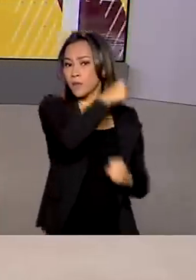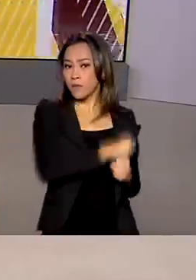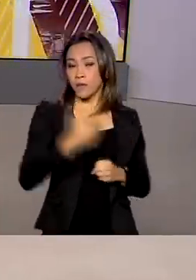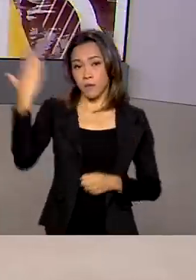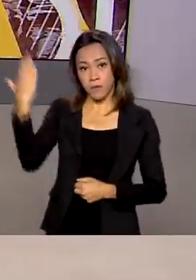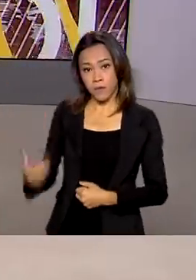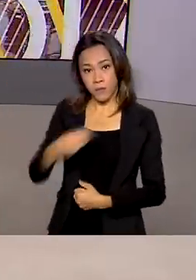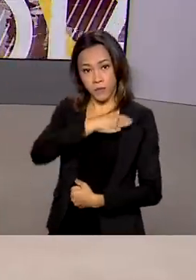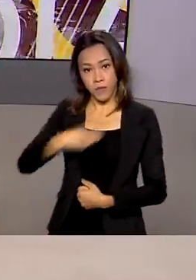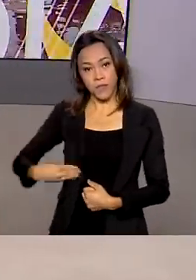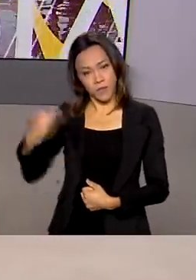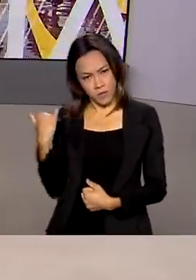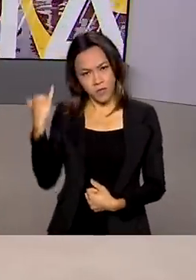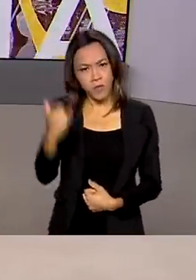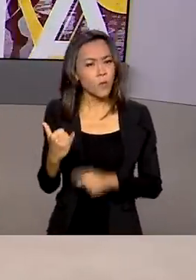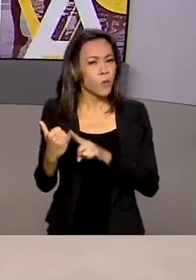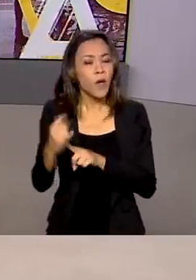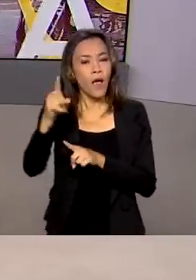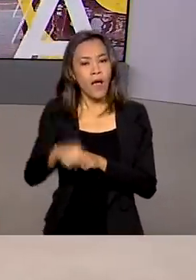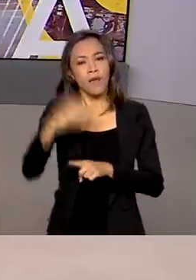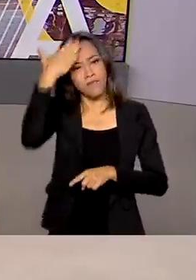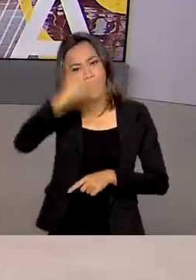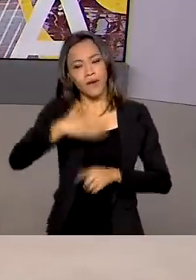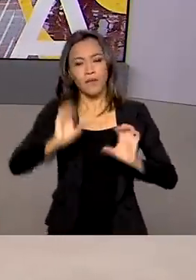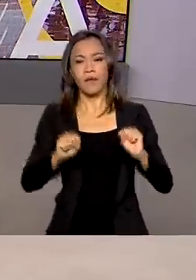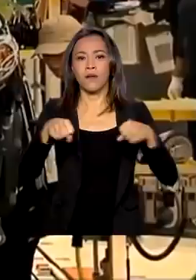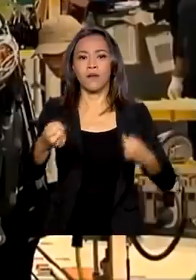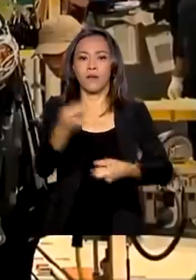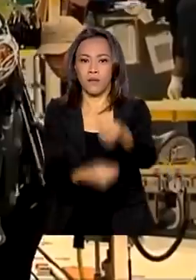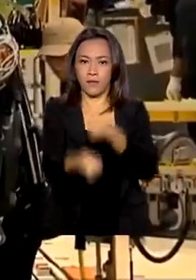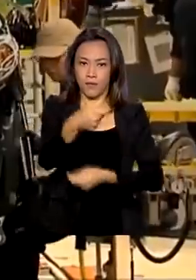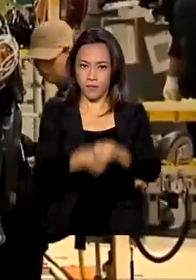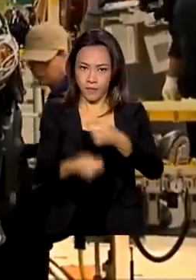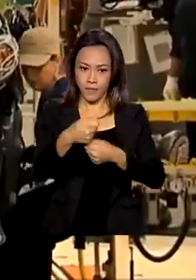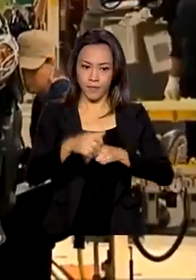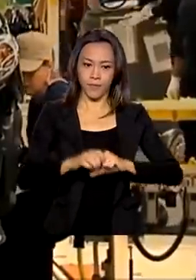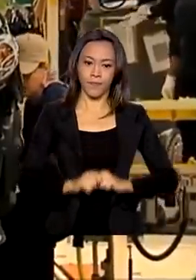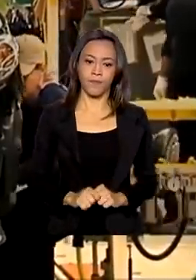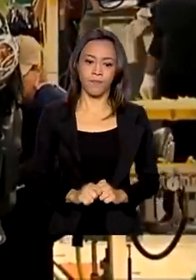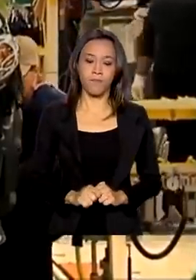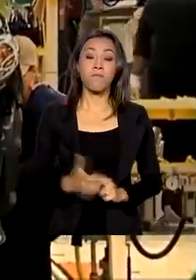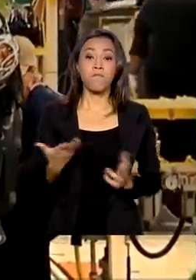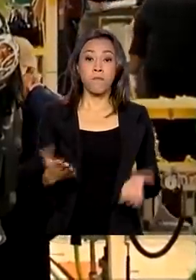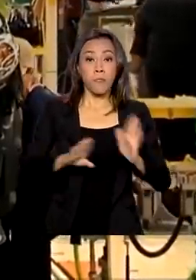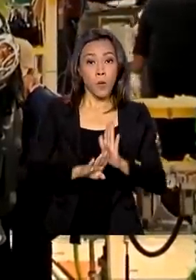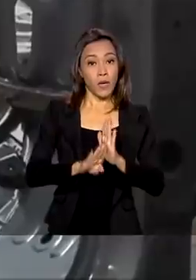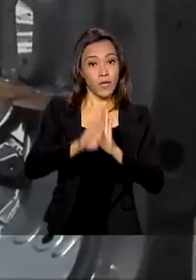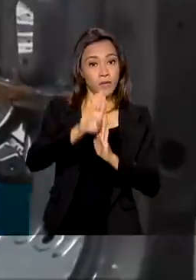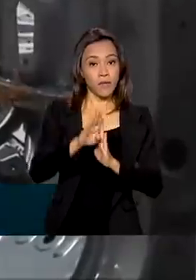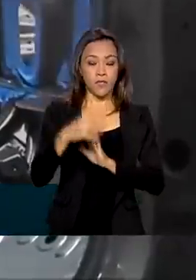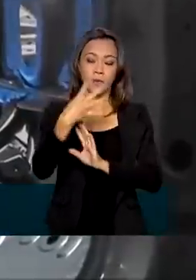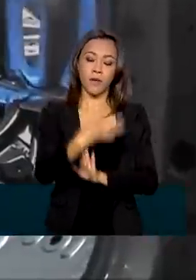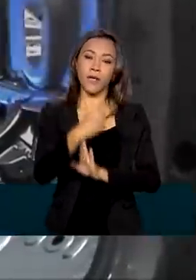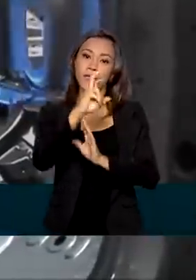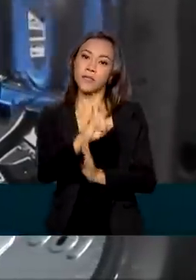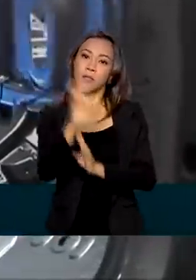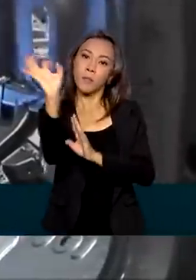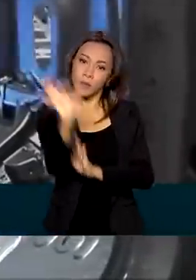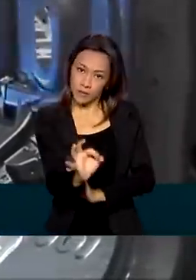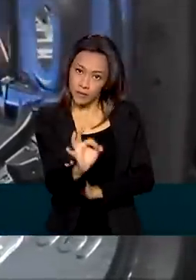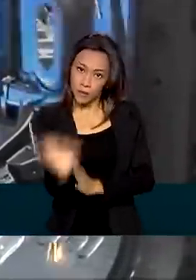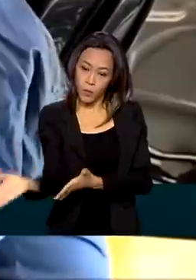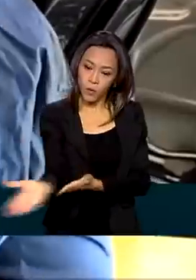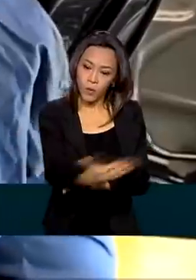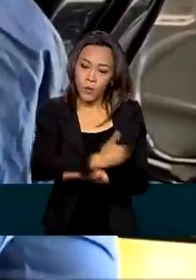os dados confirmam a trajetória de recuperação da economia. O crescimento de 45% da arrecadação